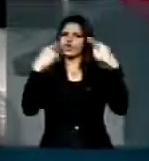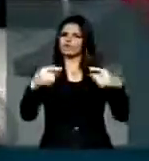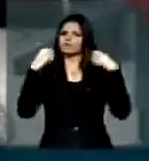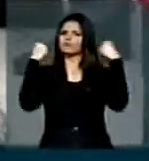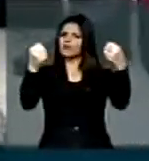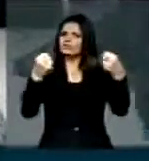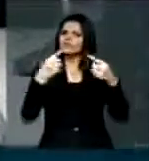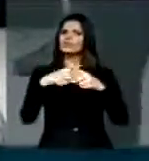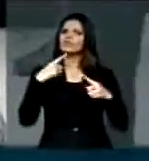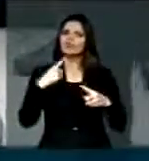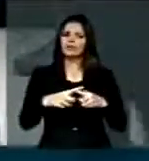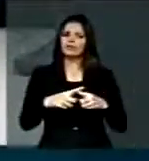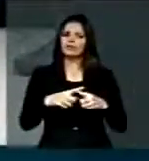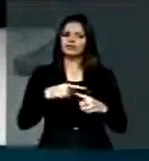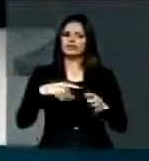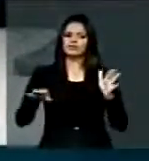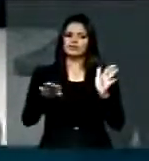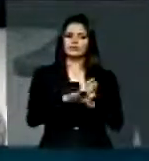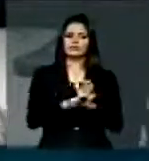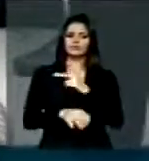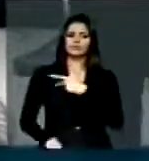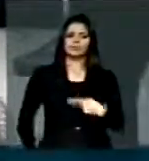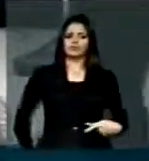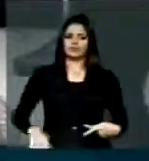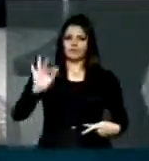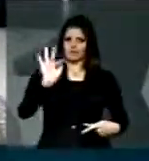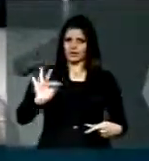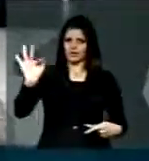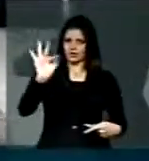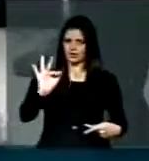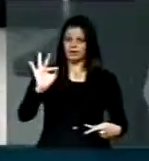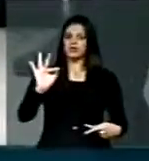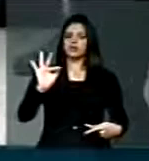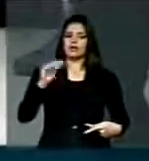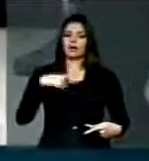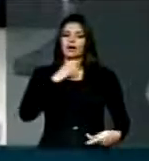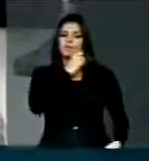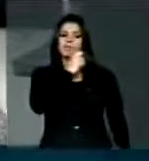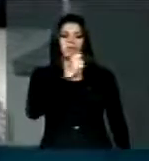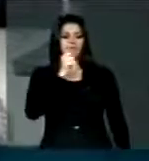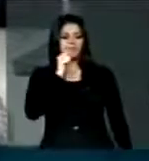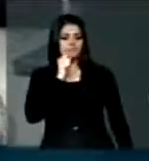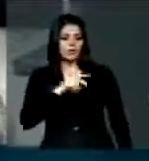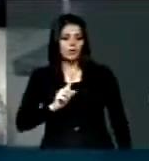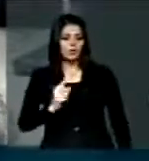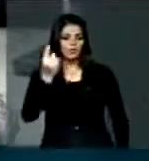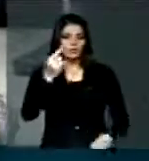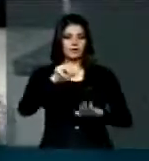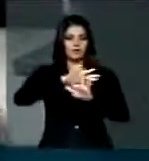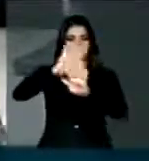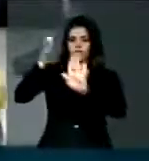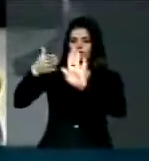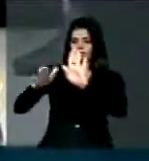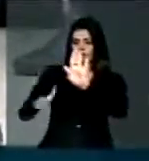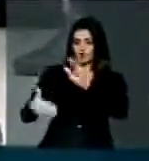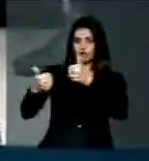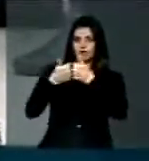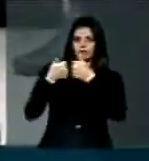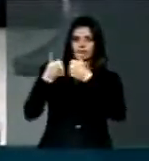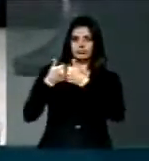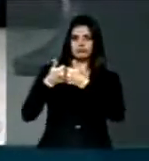porque está chegando o presidente François Hollande, o Amapá é a única fronteira com